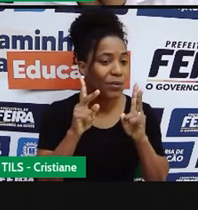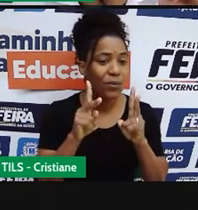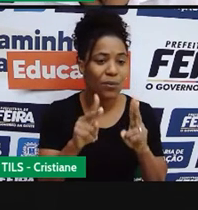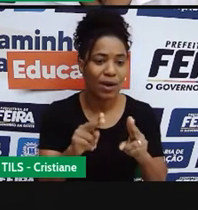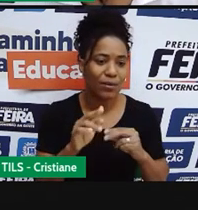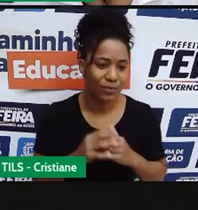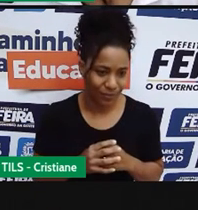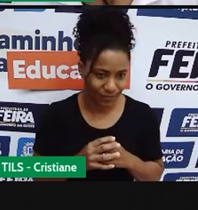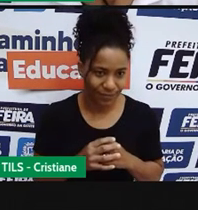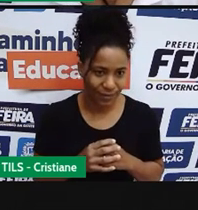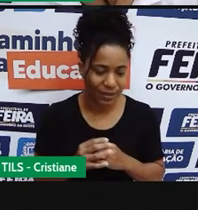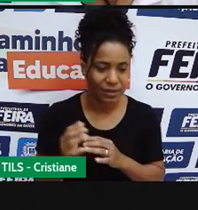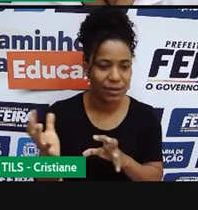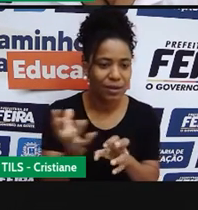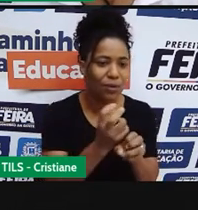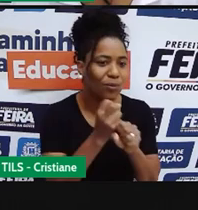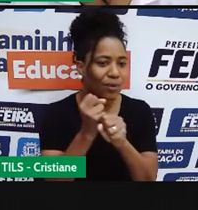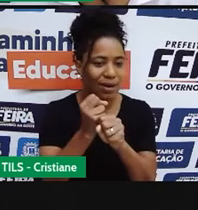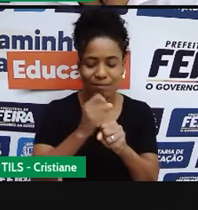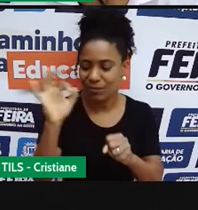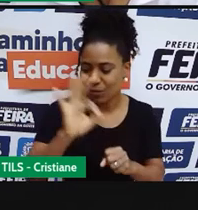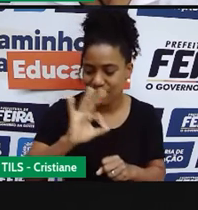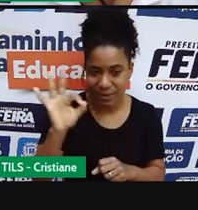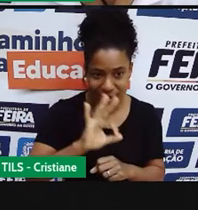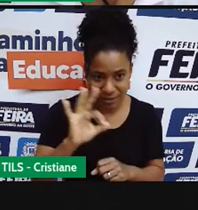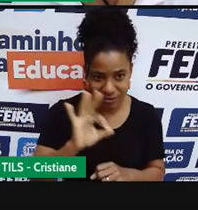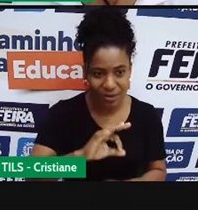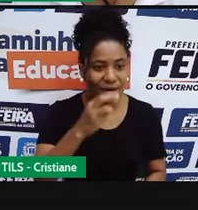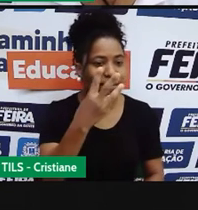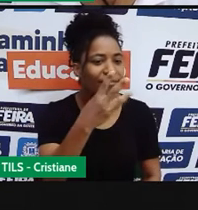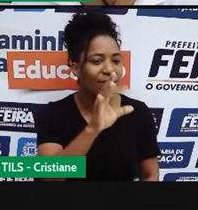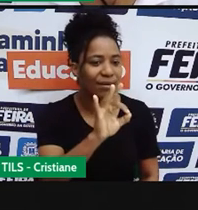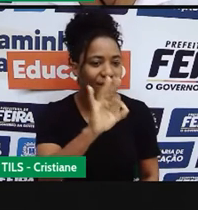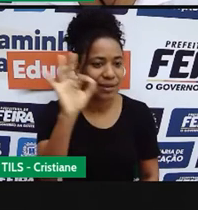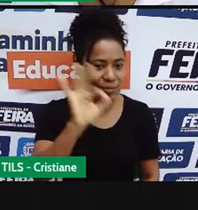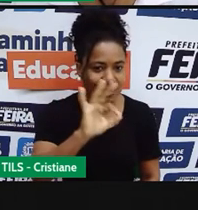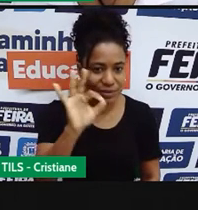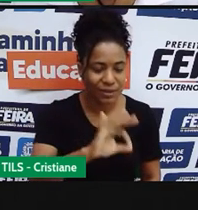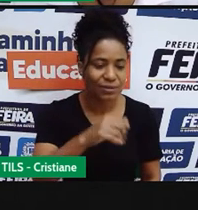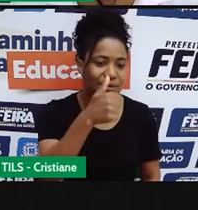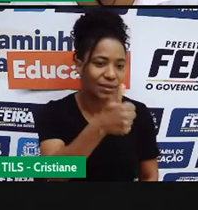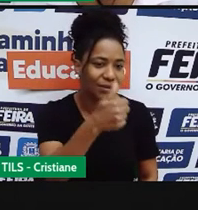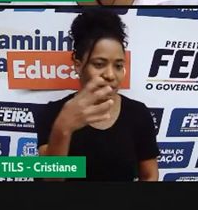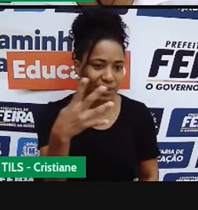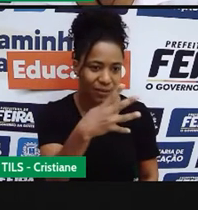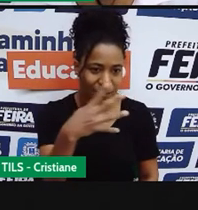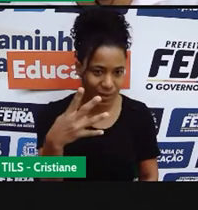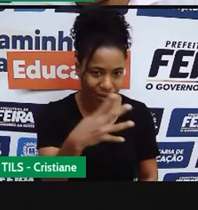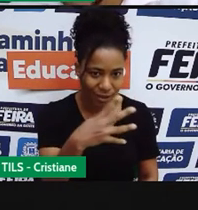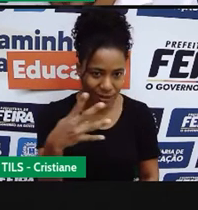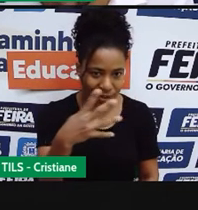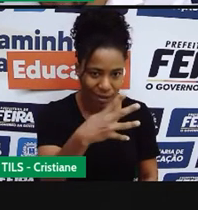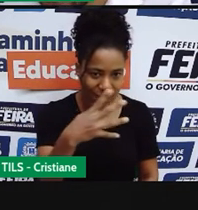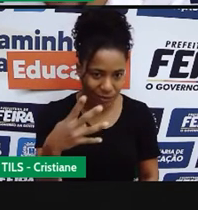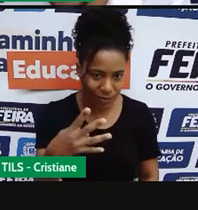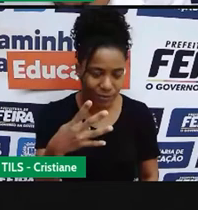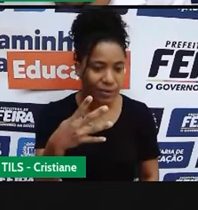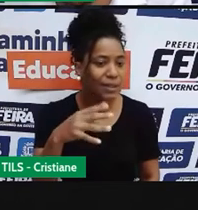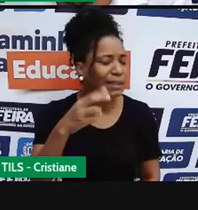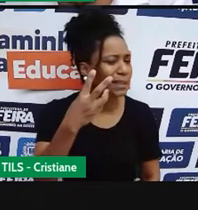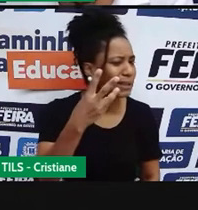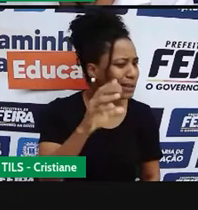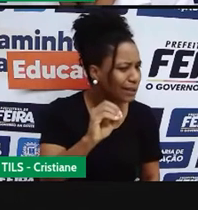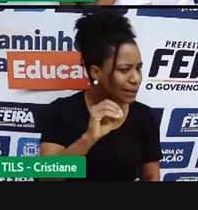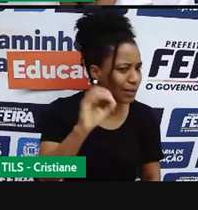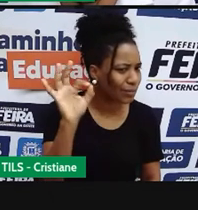jeito que a gente já vem calculando as porcentagens. 30% de R$144,00. A gente sabe que 30%,